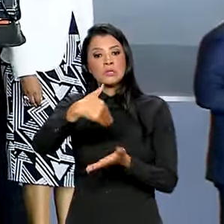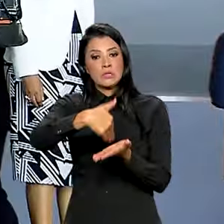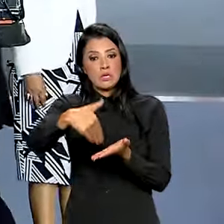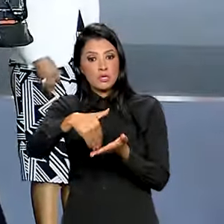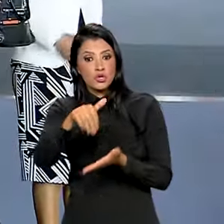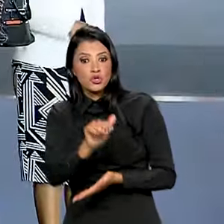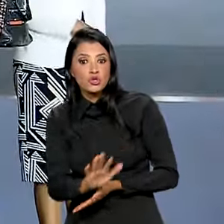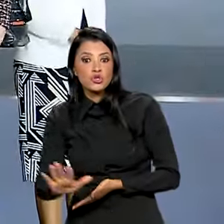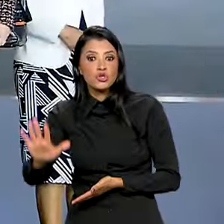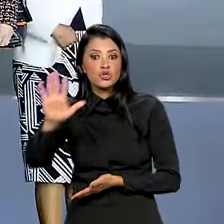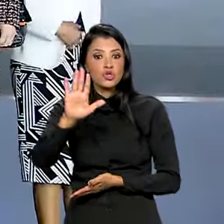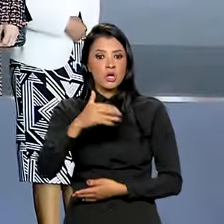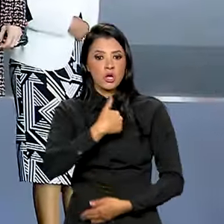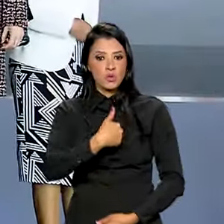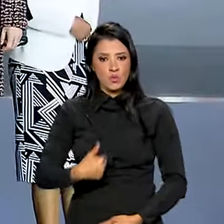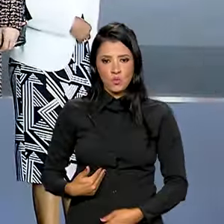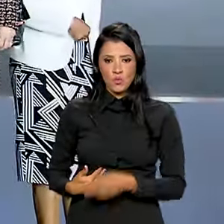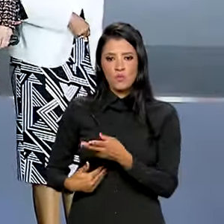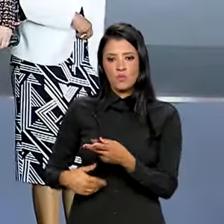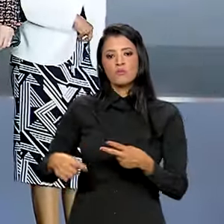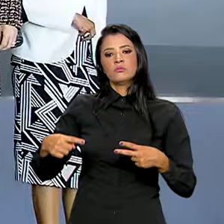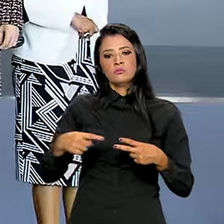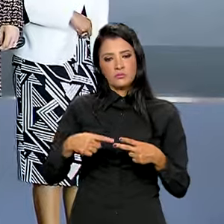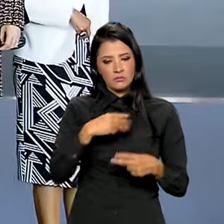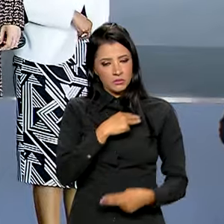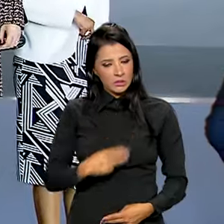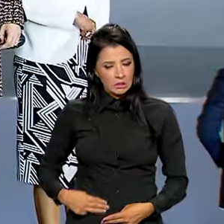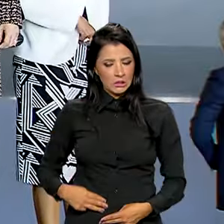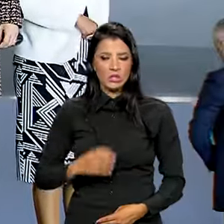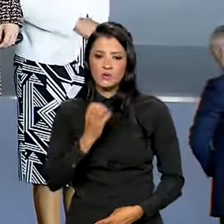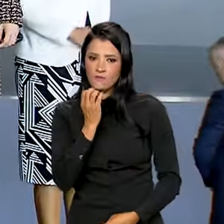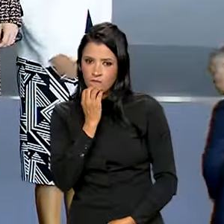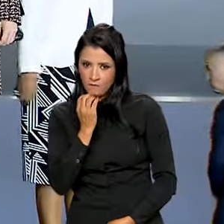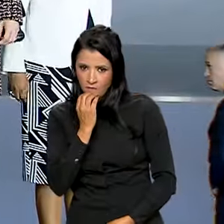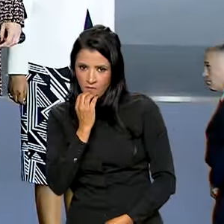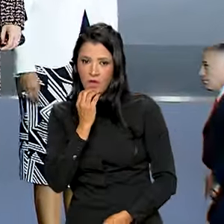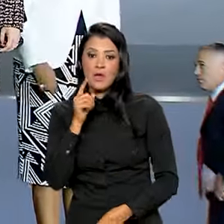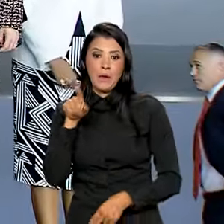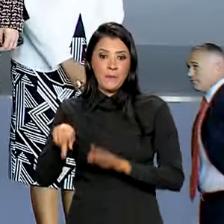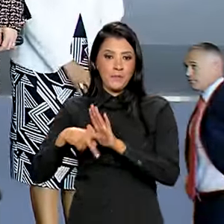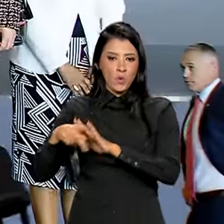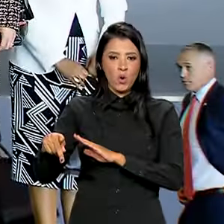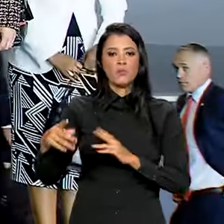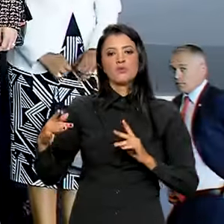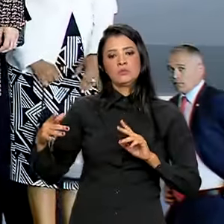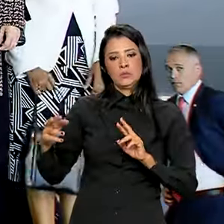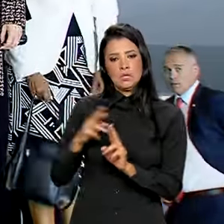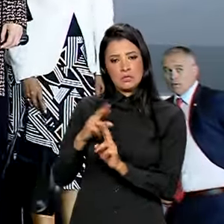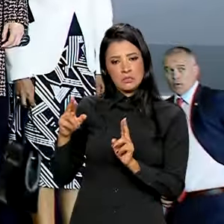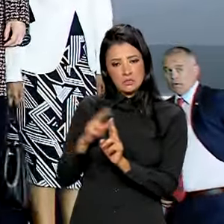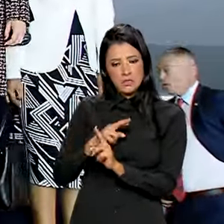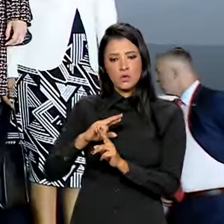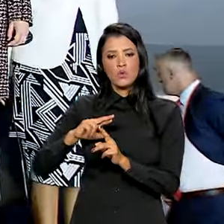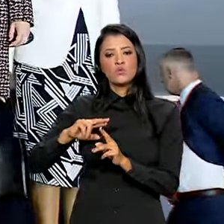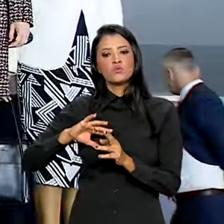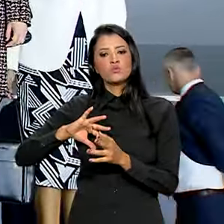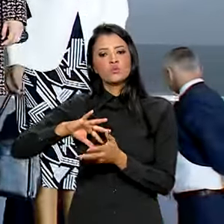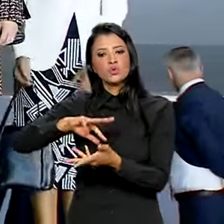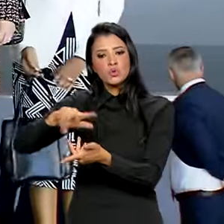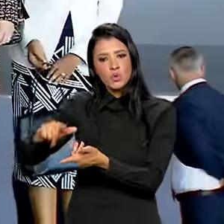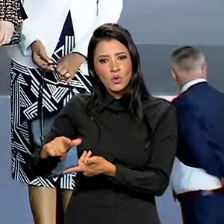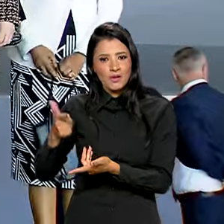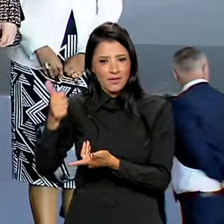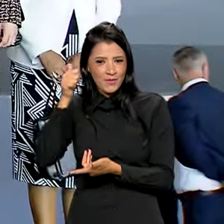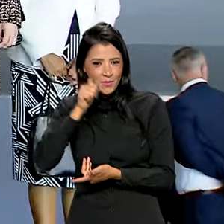-Geral de Governo. Também o ministro Mauro Vieira, ministro das Relações Exteriores. E Amina